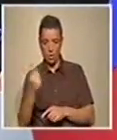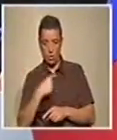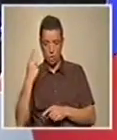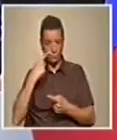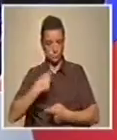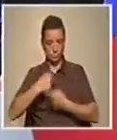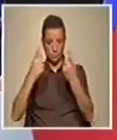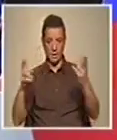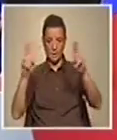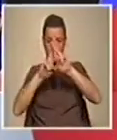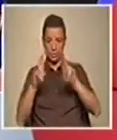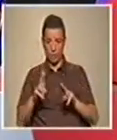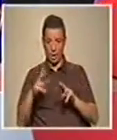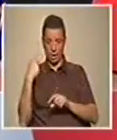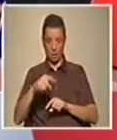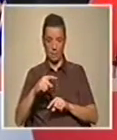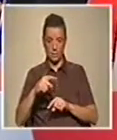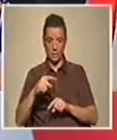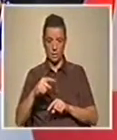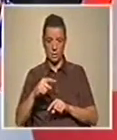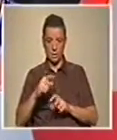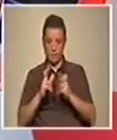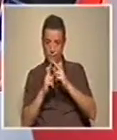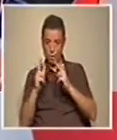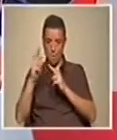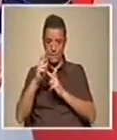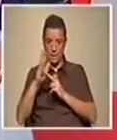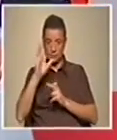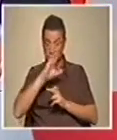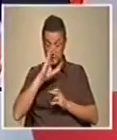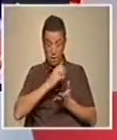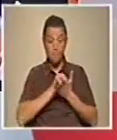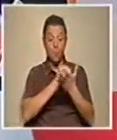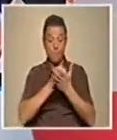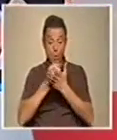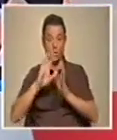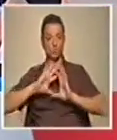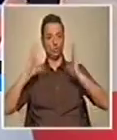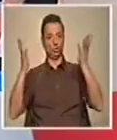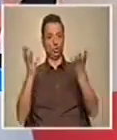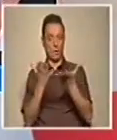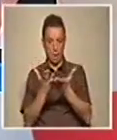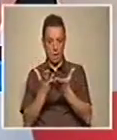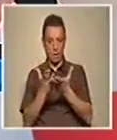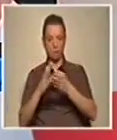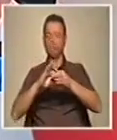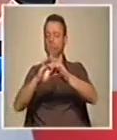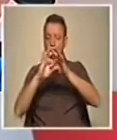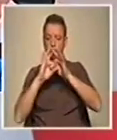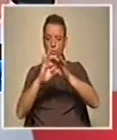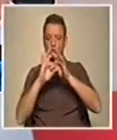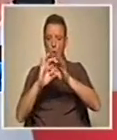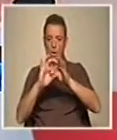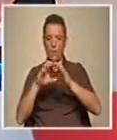visibilidade internacional que temos e aumentaremos essa visibilidade se tivermos uma plataforma comum, mais alargada, mais sólida, que